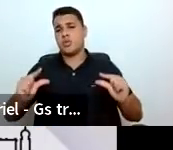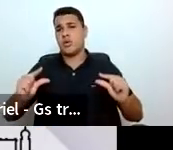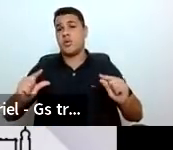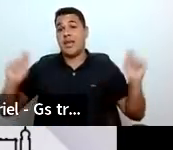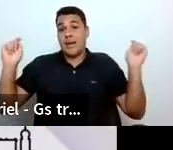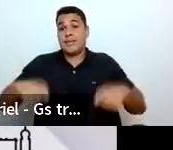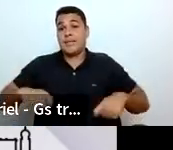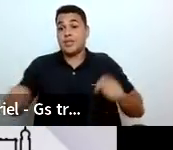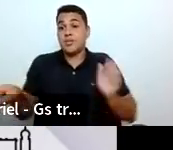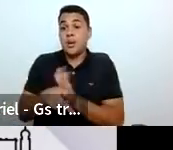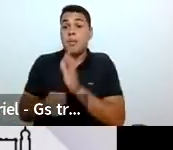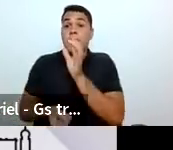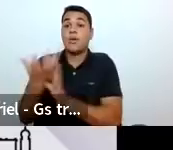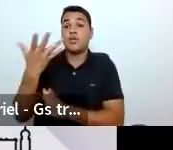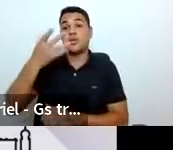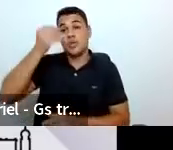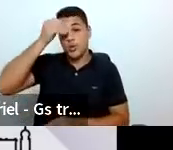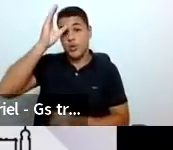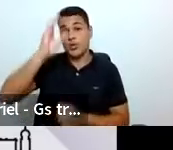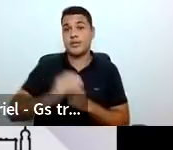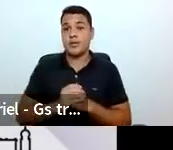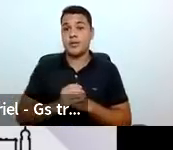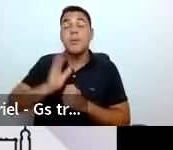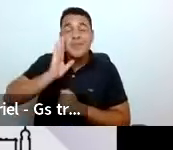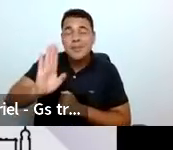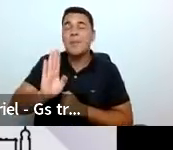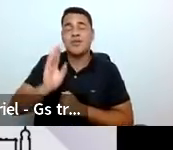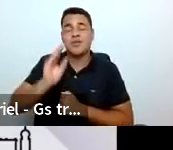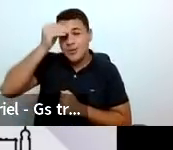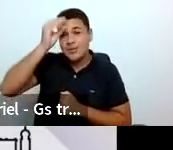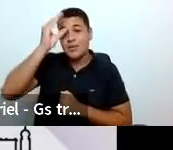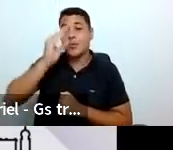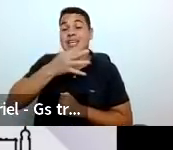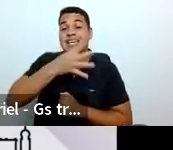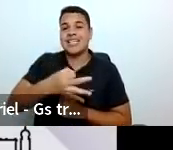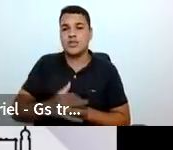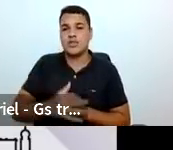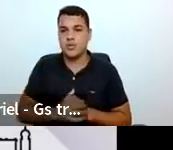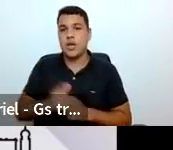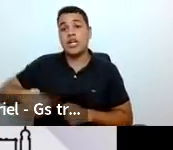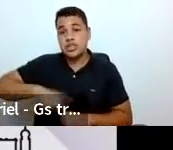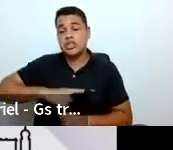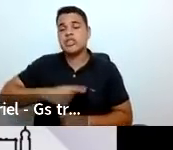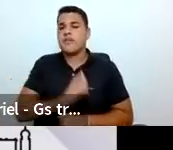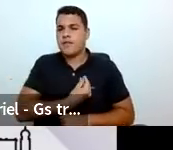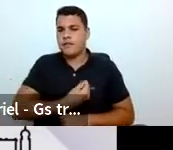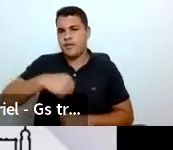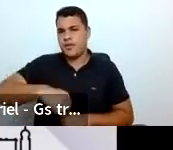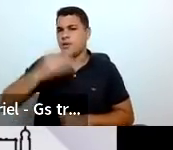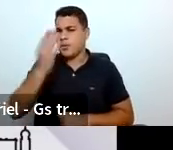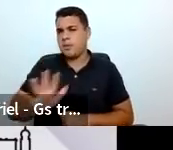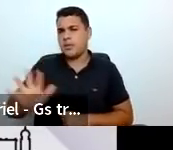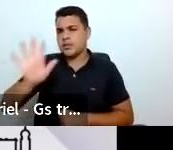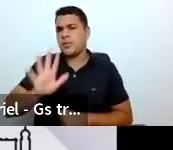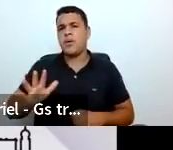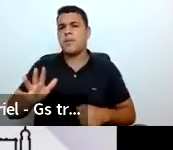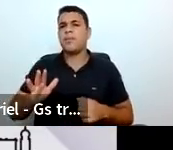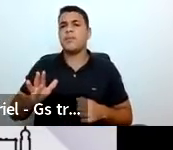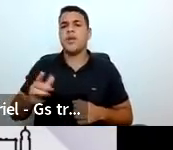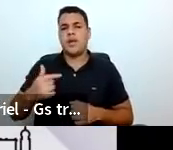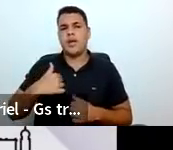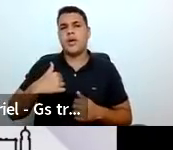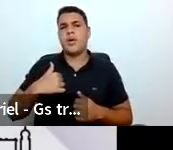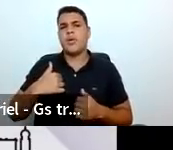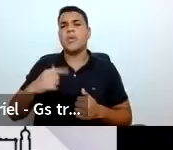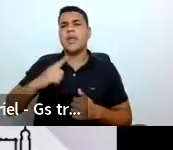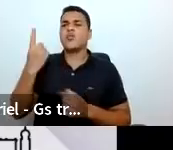produção de conhecimento crítico, a gente vive isso no nosso país, eu não vou poder entrar aqui, que tem sido um tema que eu tenho